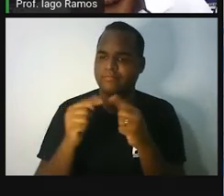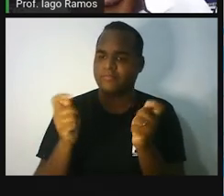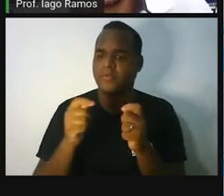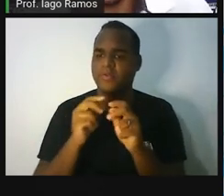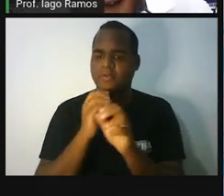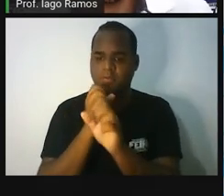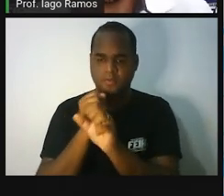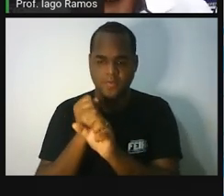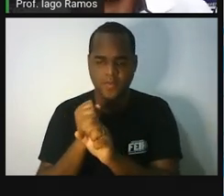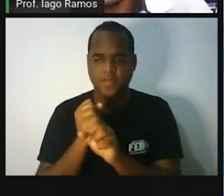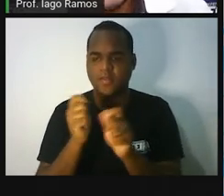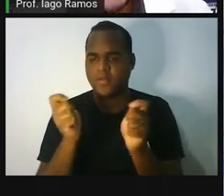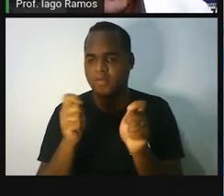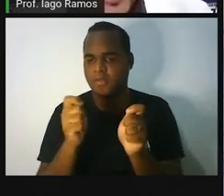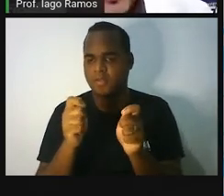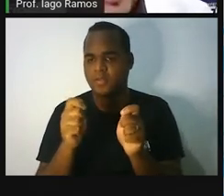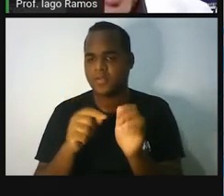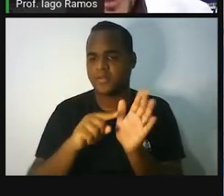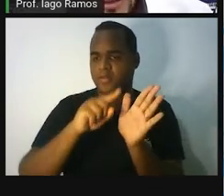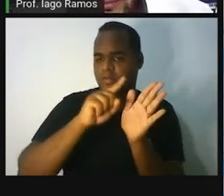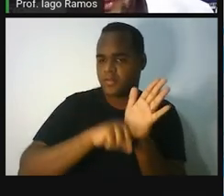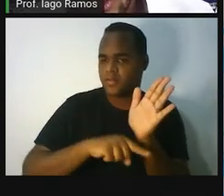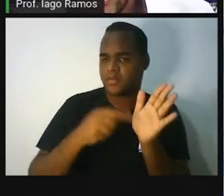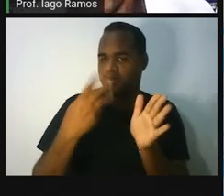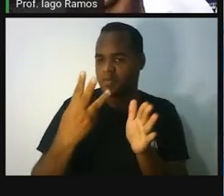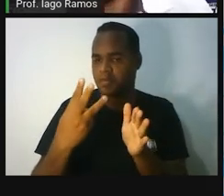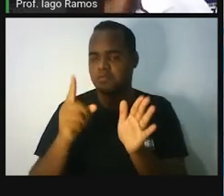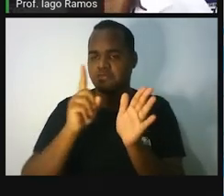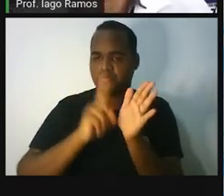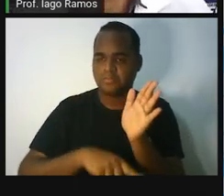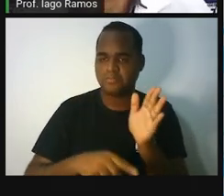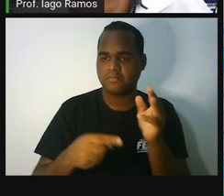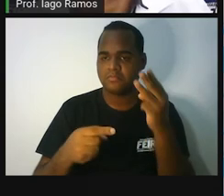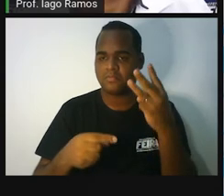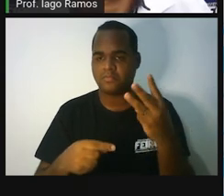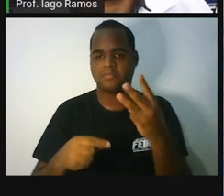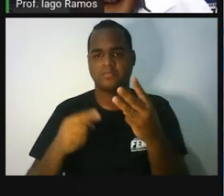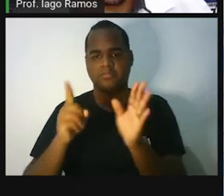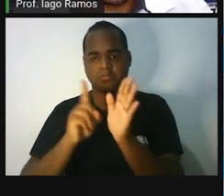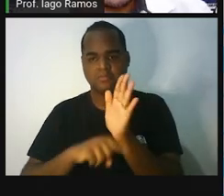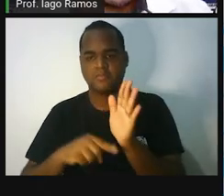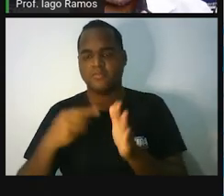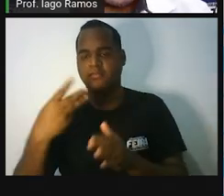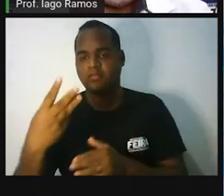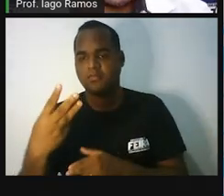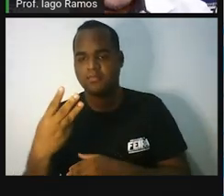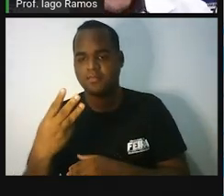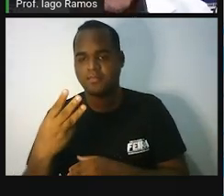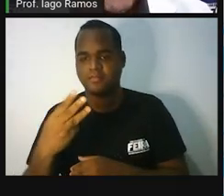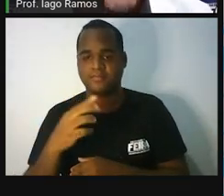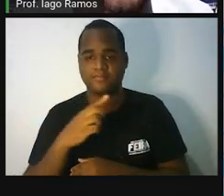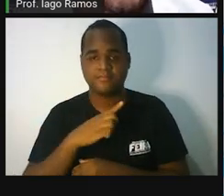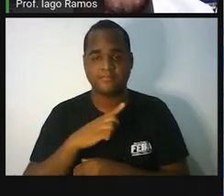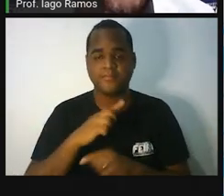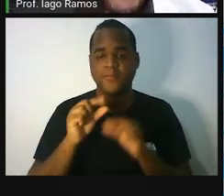Você vai ter que subtrair 3 no lado esquerdo? Ou você vai ter que multiplicar 3 no lado direito?